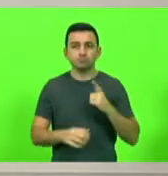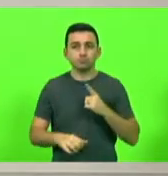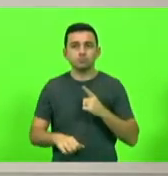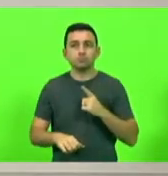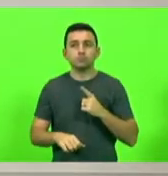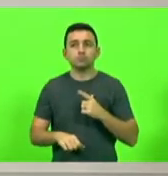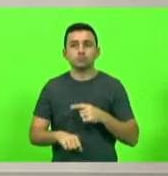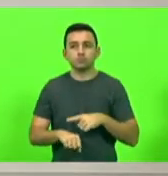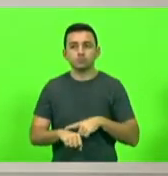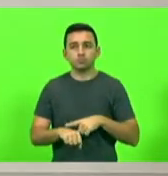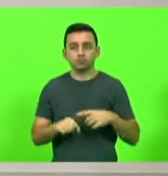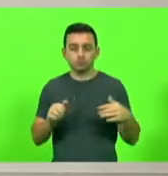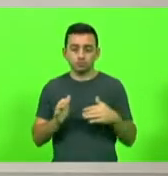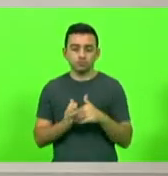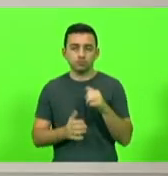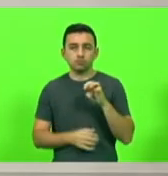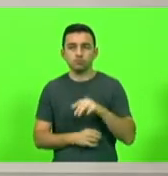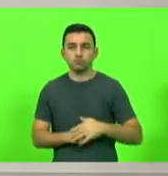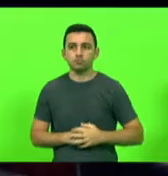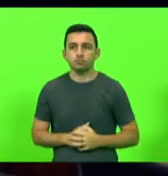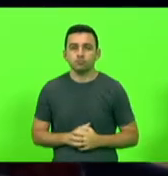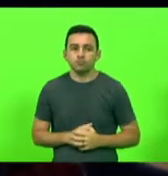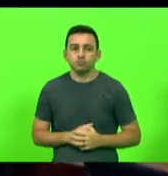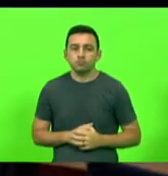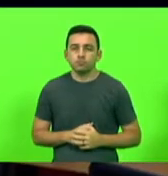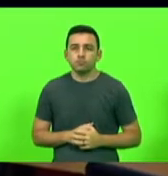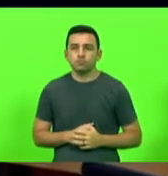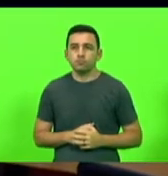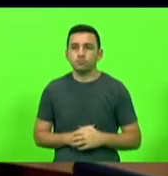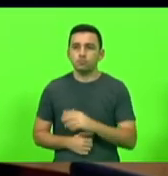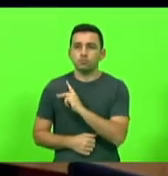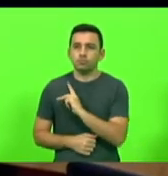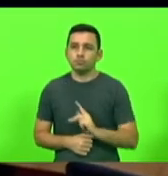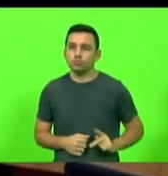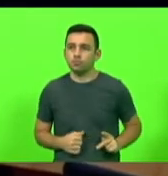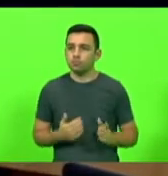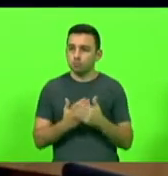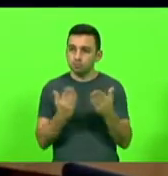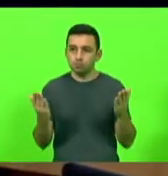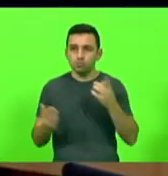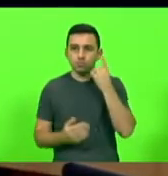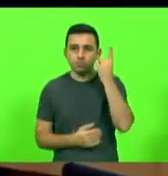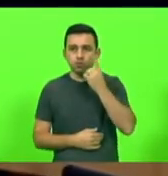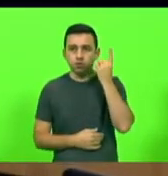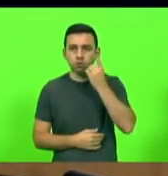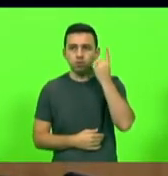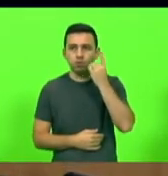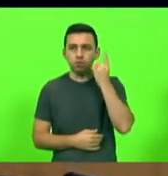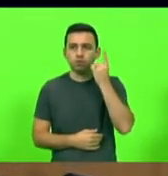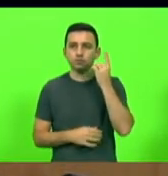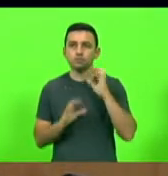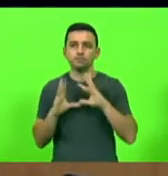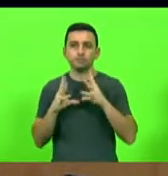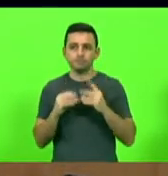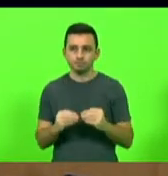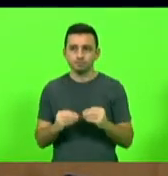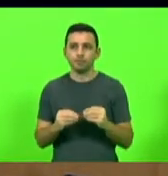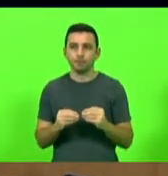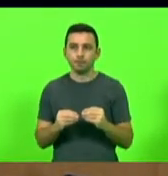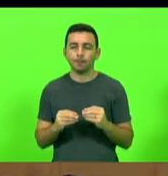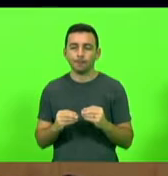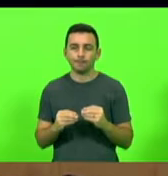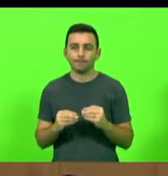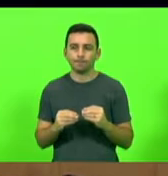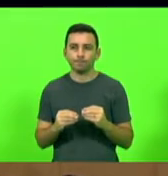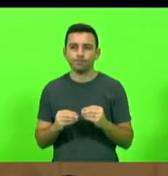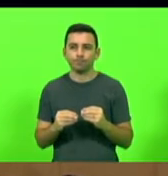palavra por 10 minutos. Senhor presidente, senhores deputados, senhoras deputadas, estimados e